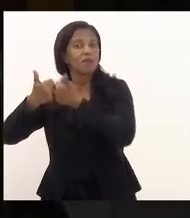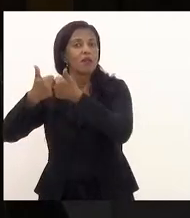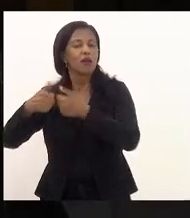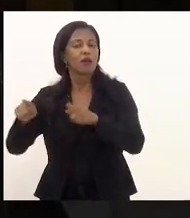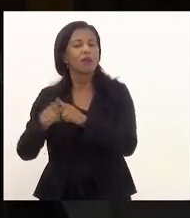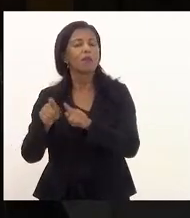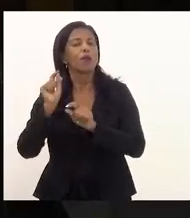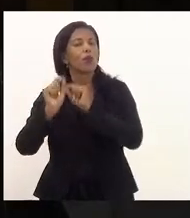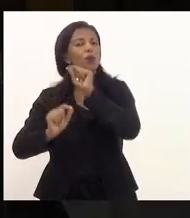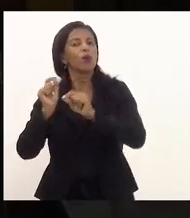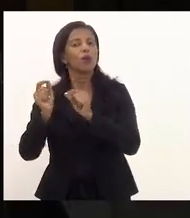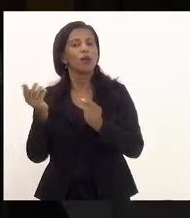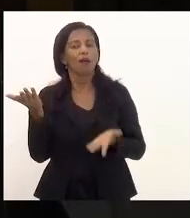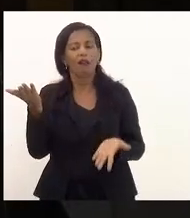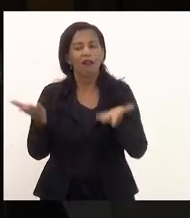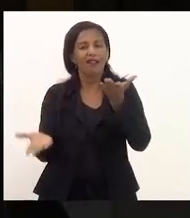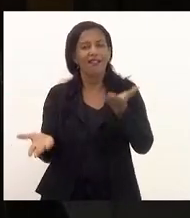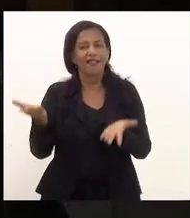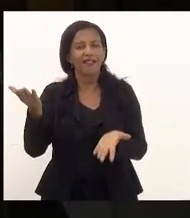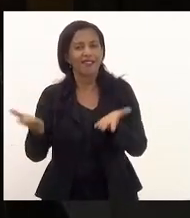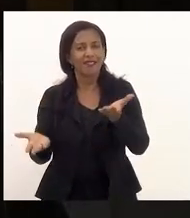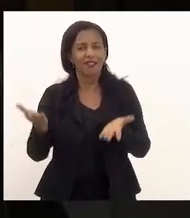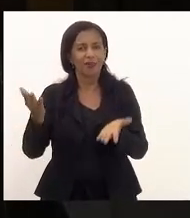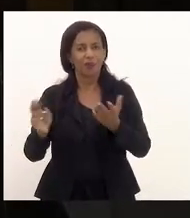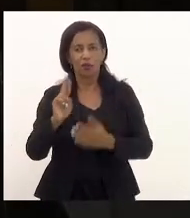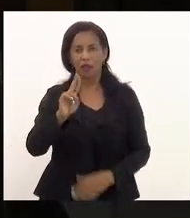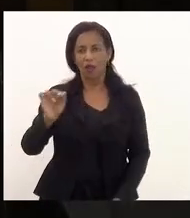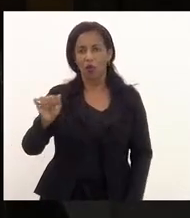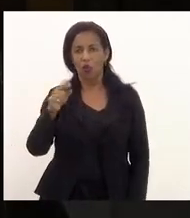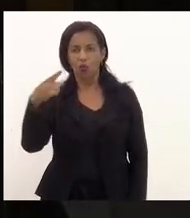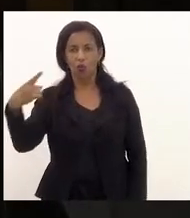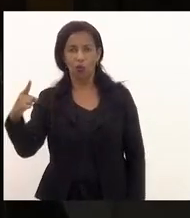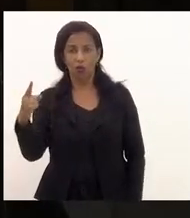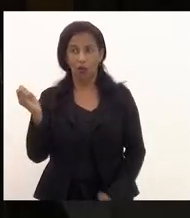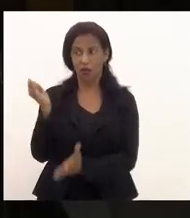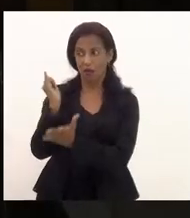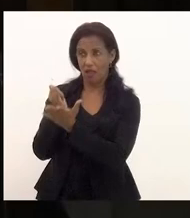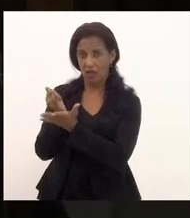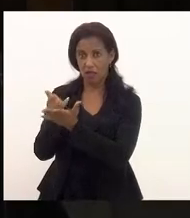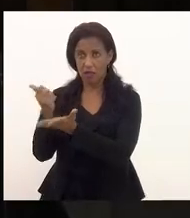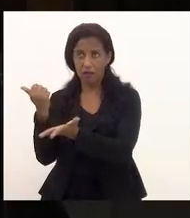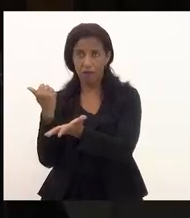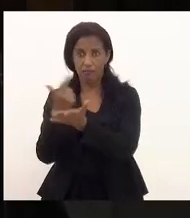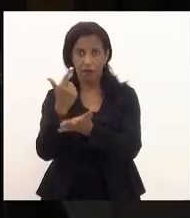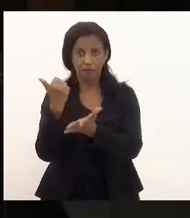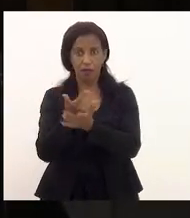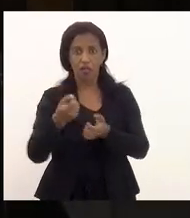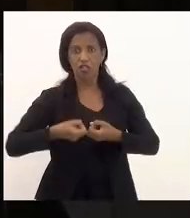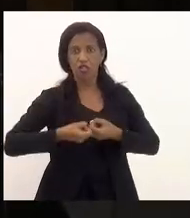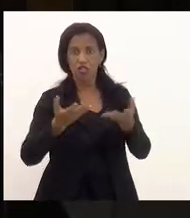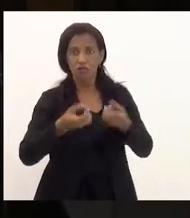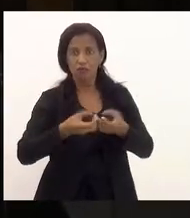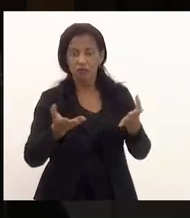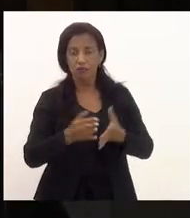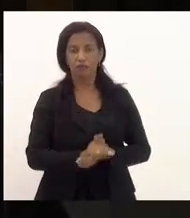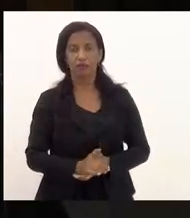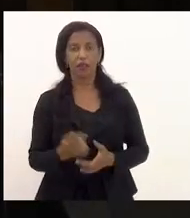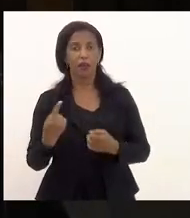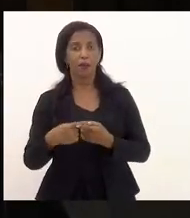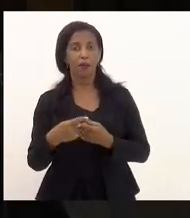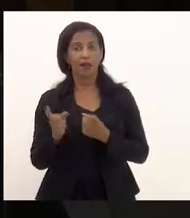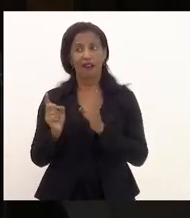equilíbrio da União entre receitas e despesas, porque a